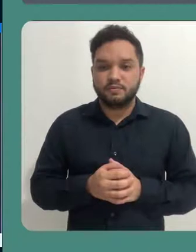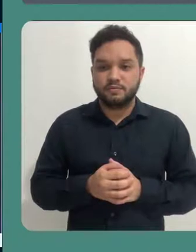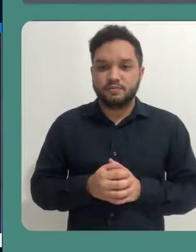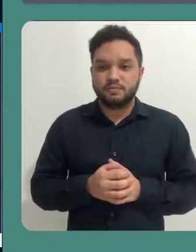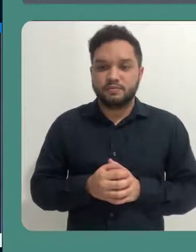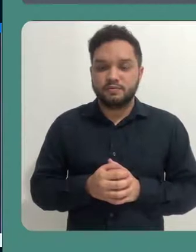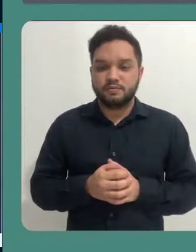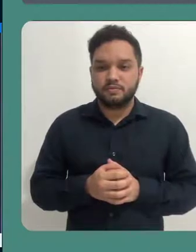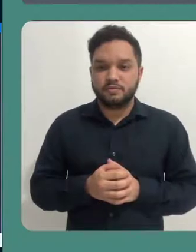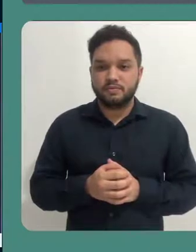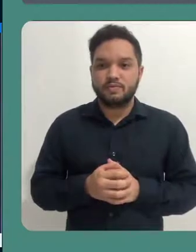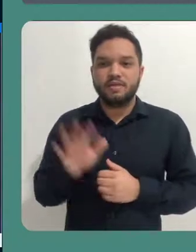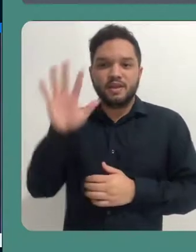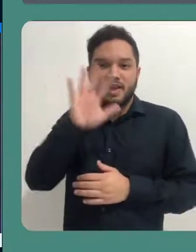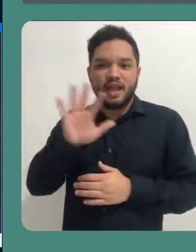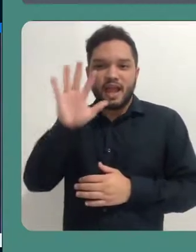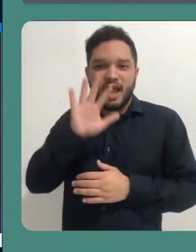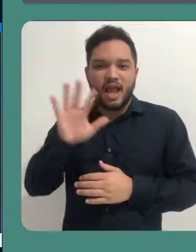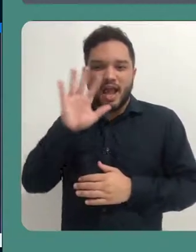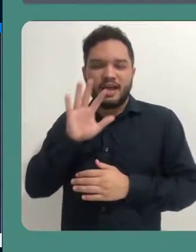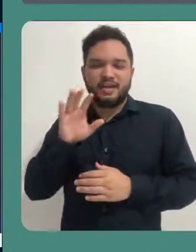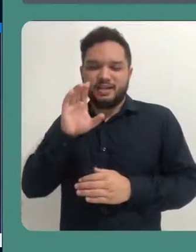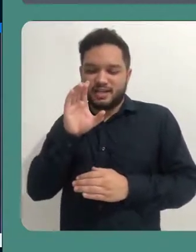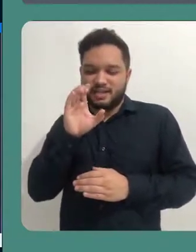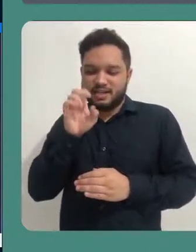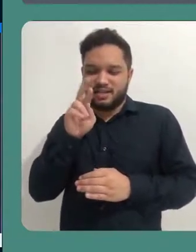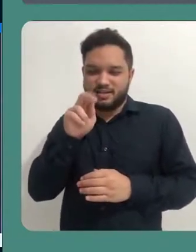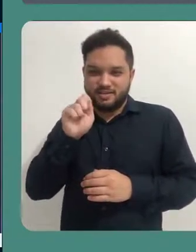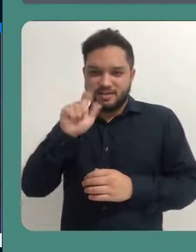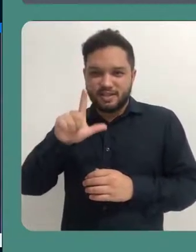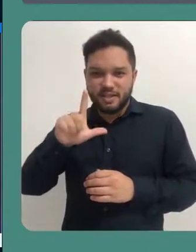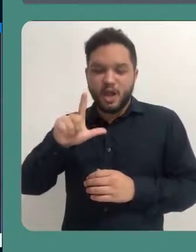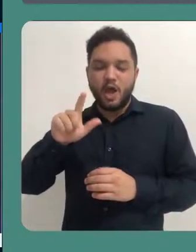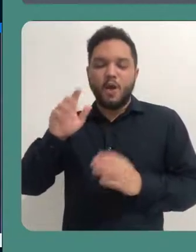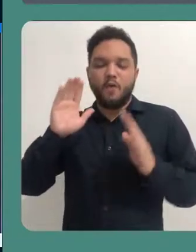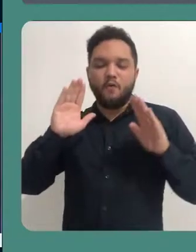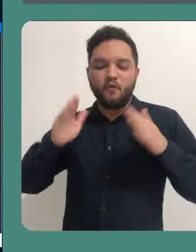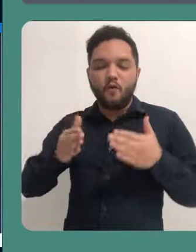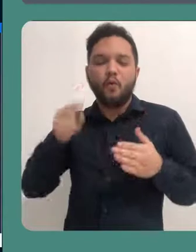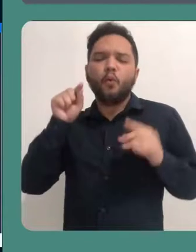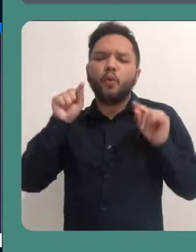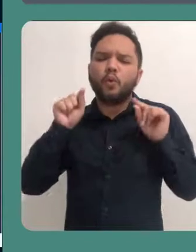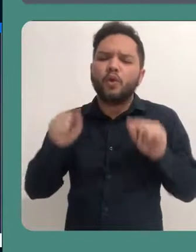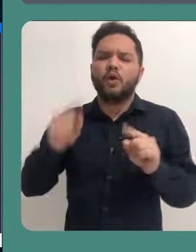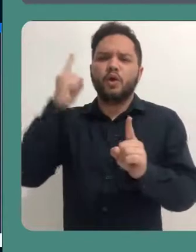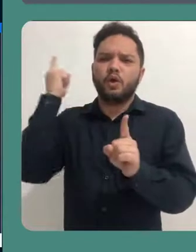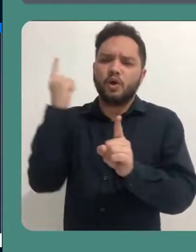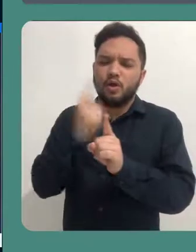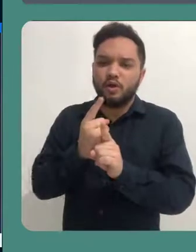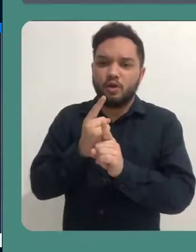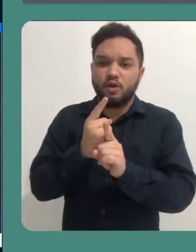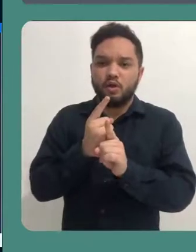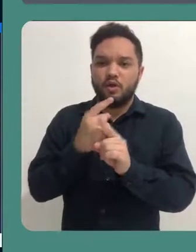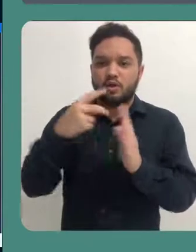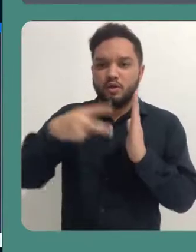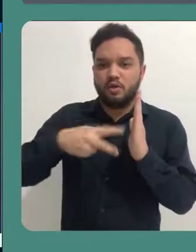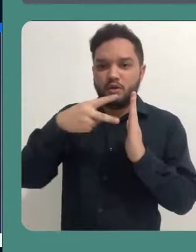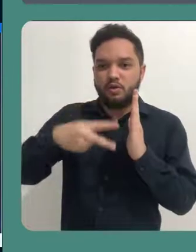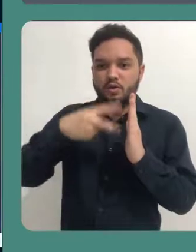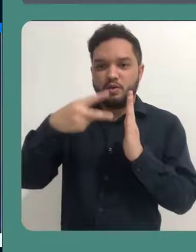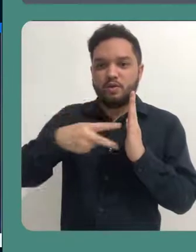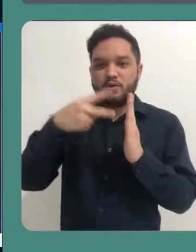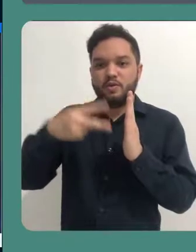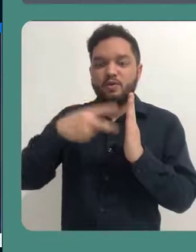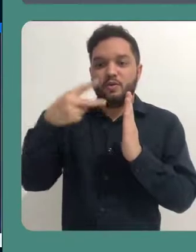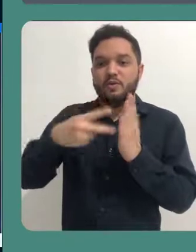Aqui já na área central da webconferência, você vai encontrar o